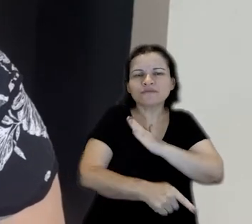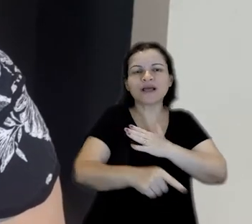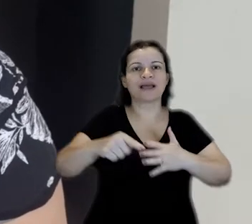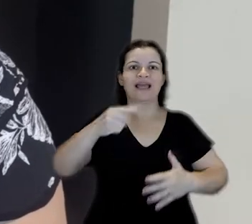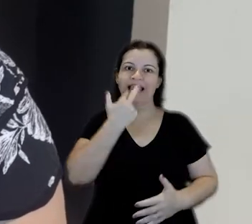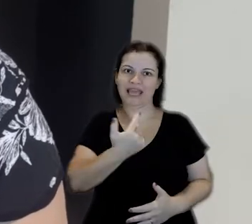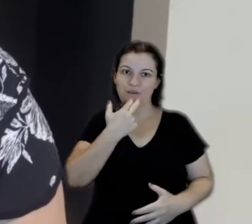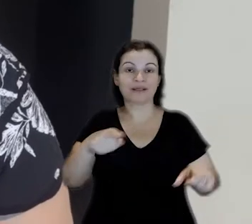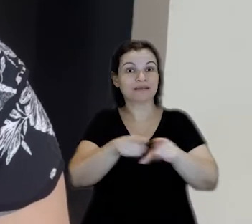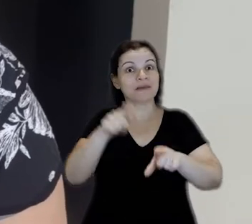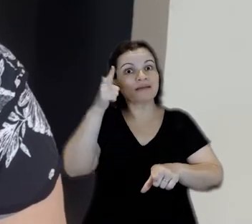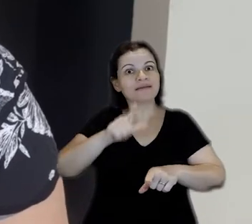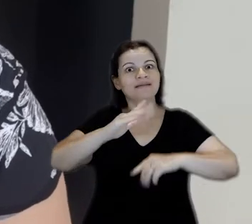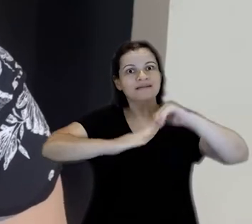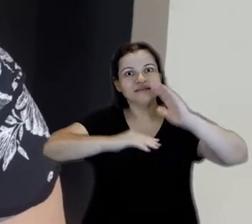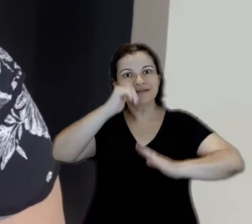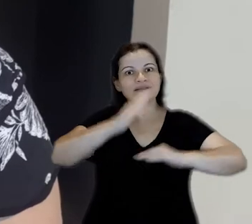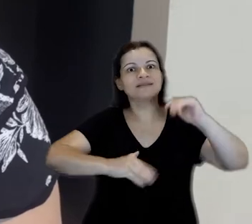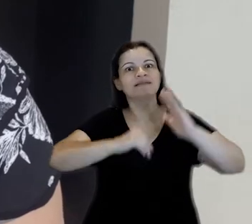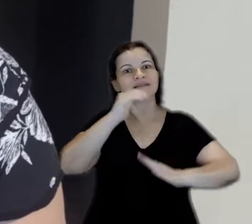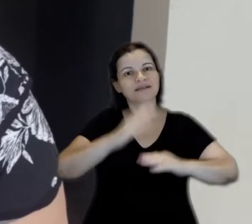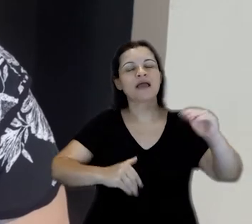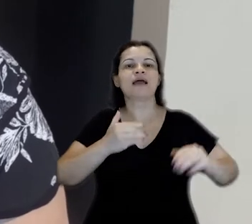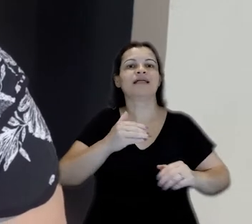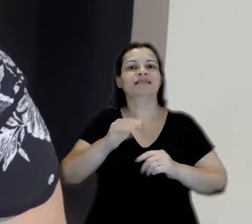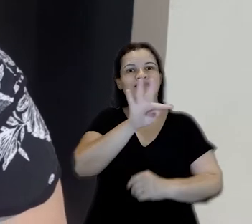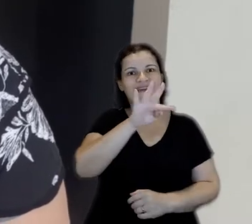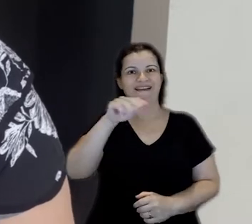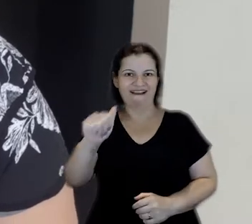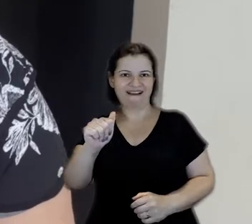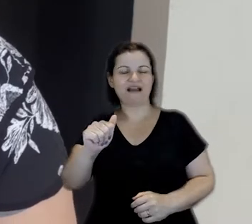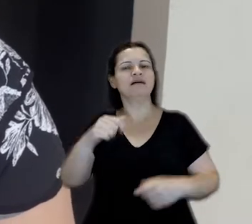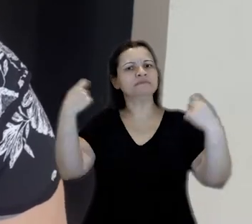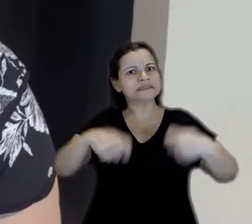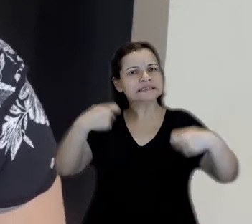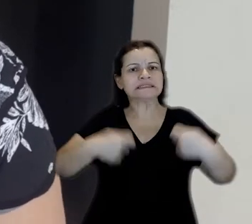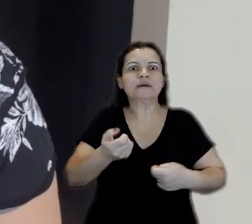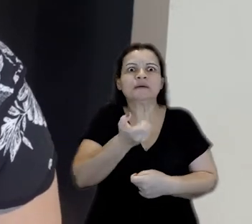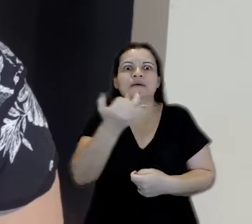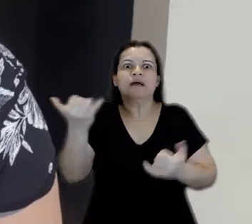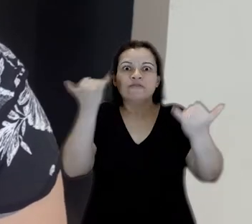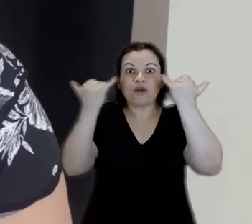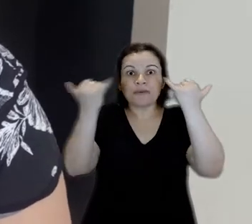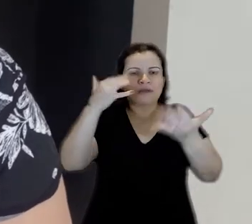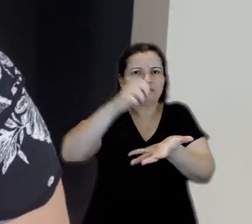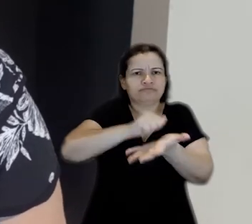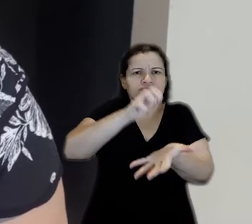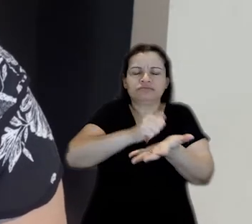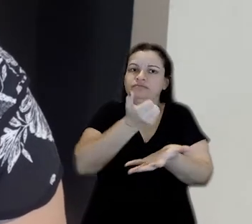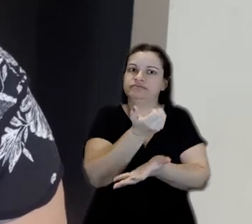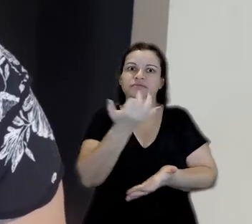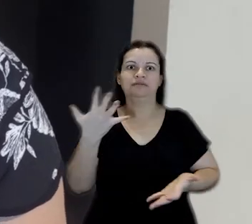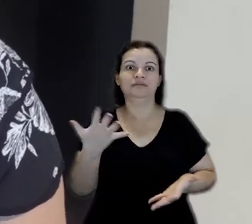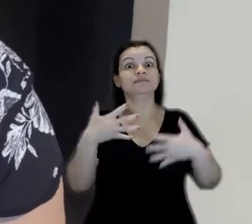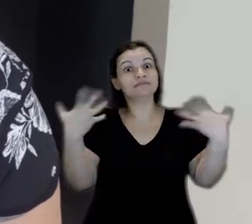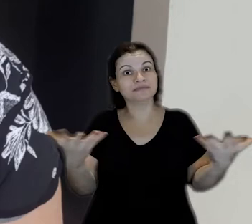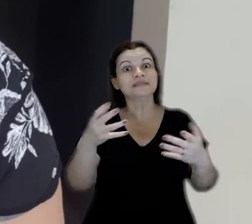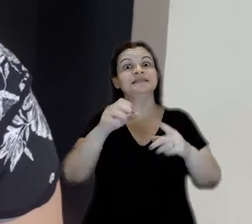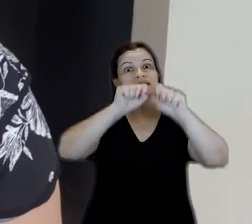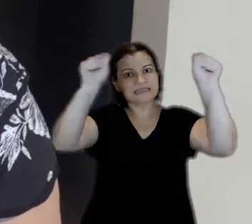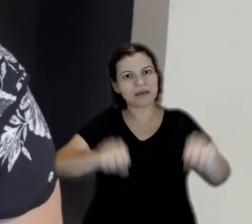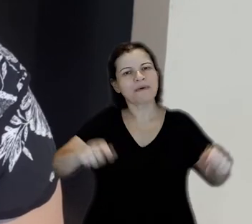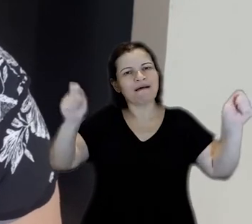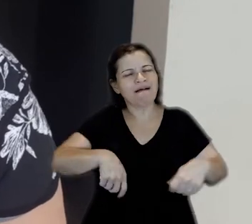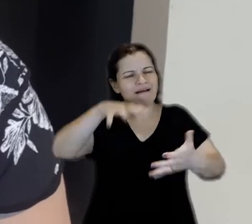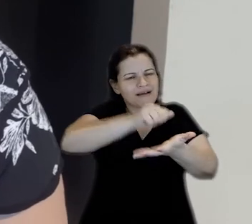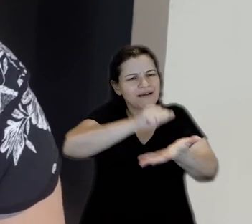aprofundado da língua e para a construção de tecnologia assistiva, são necessárias grandes quantidades de dados anotados. Assim, um